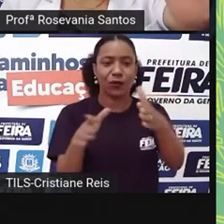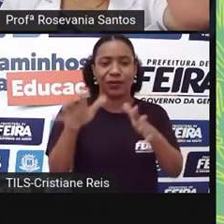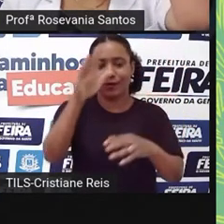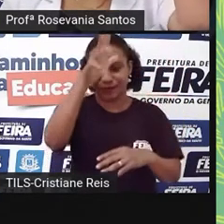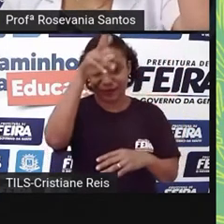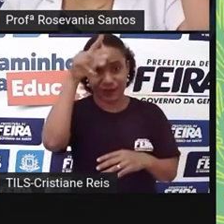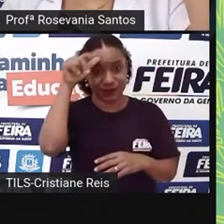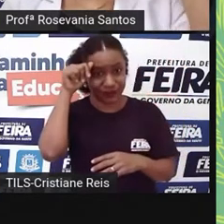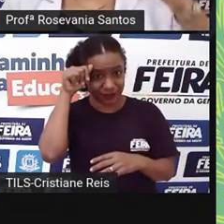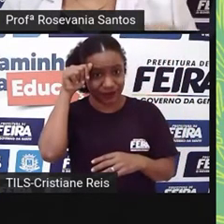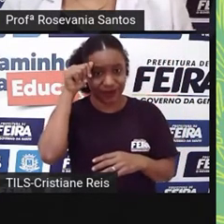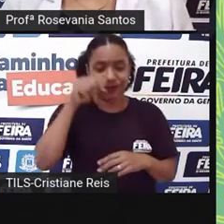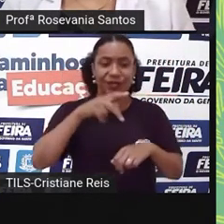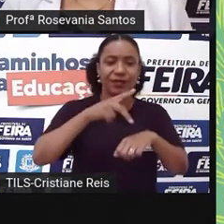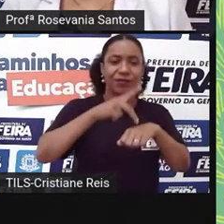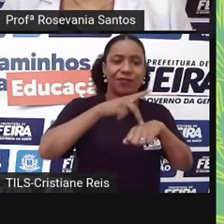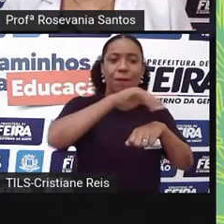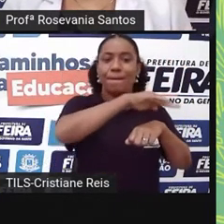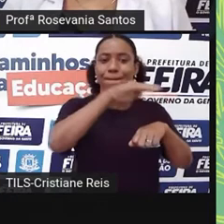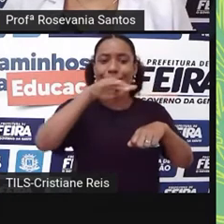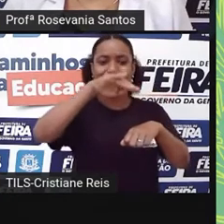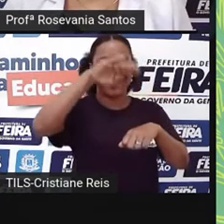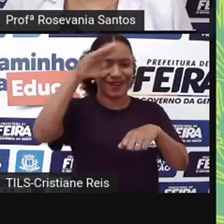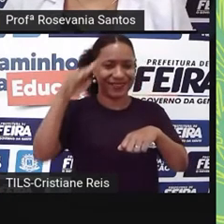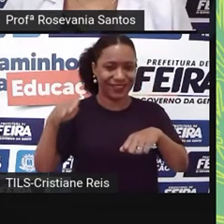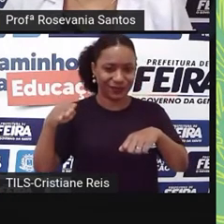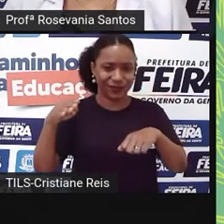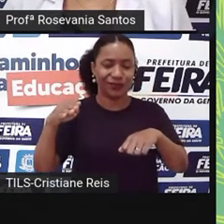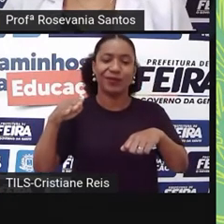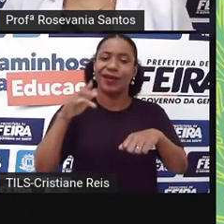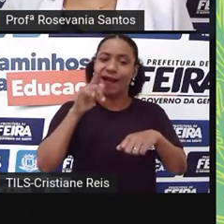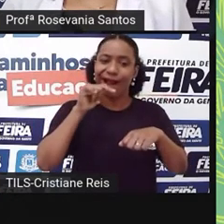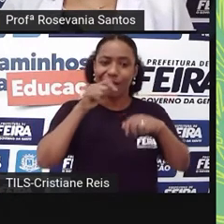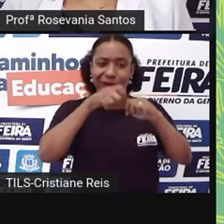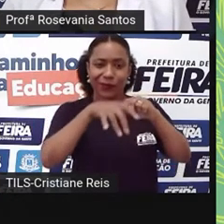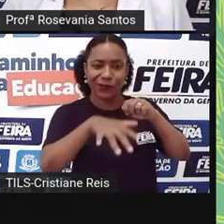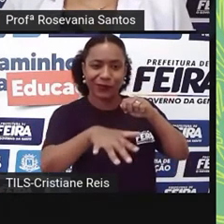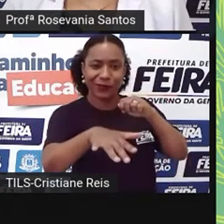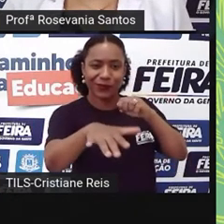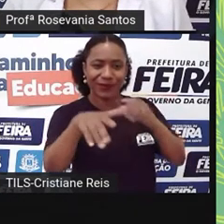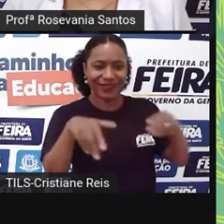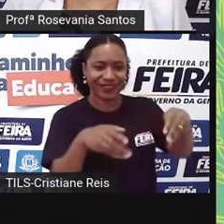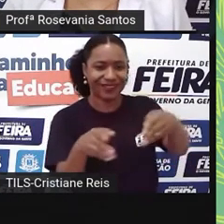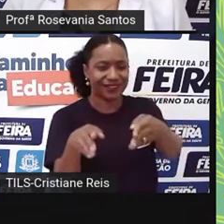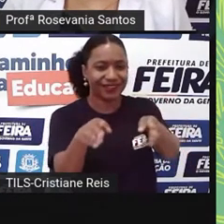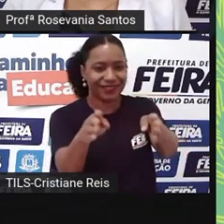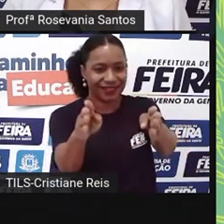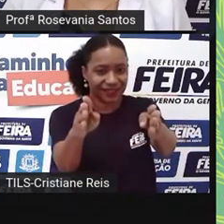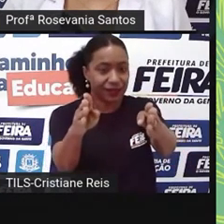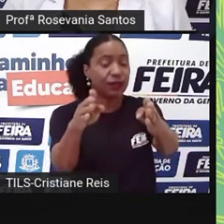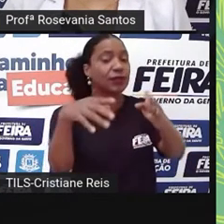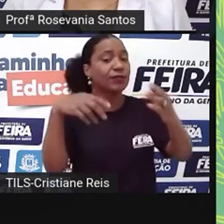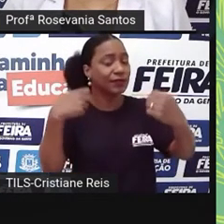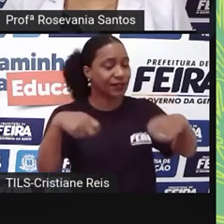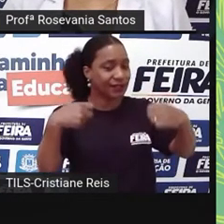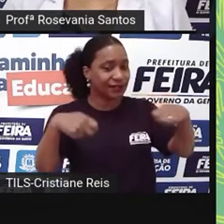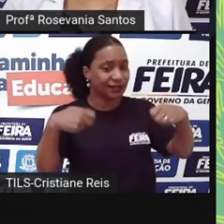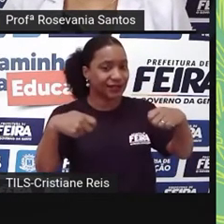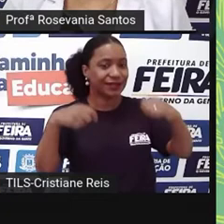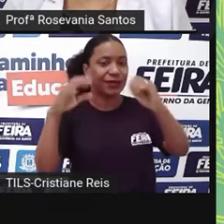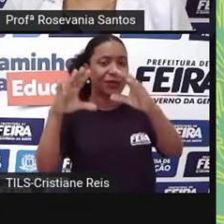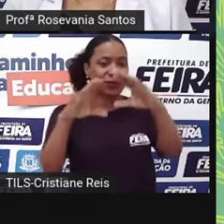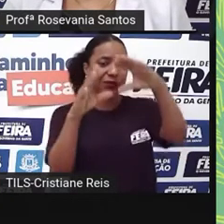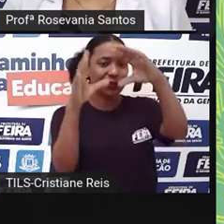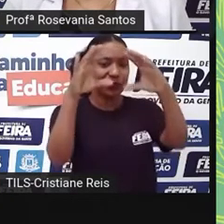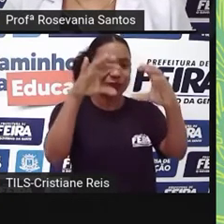planalto central e correm em direção ao rio Amazonas. Então, eu preciso que tenha essa umidade formada aqui para